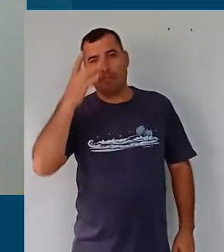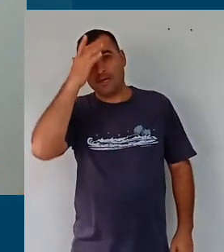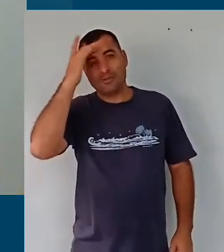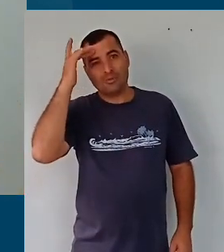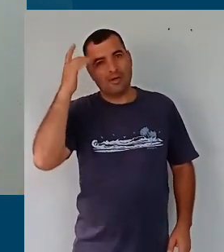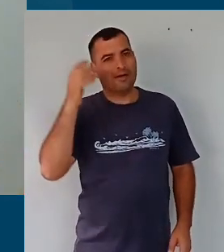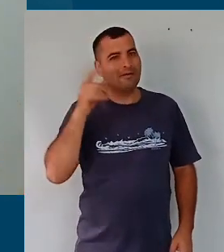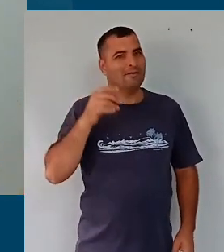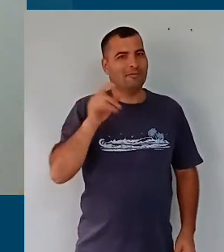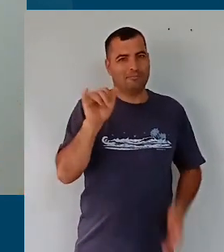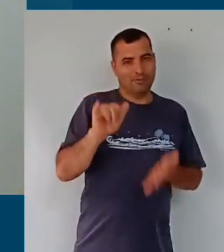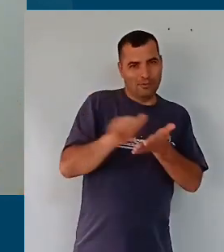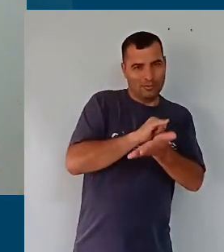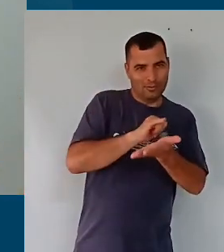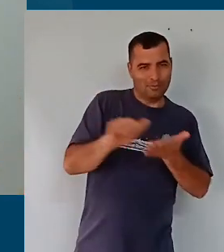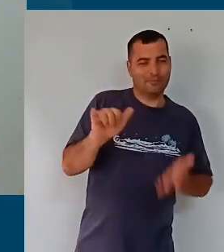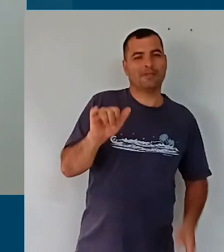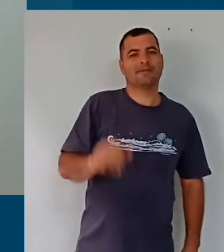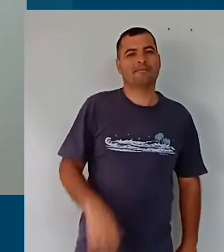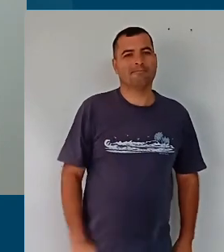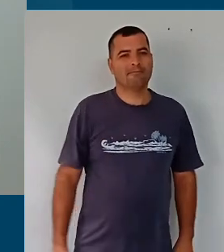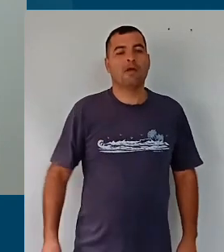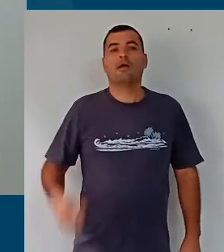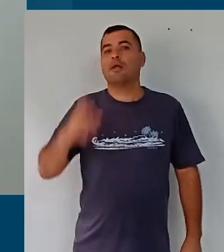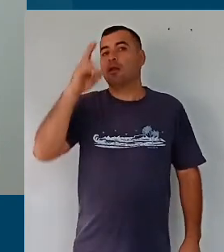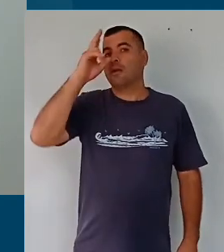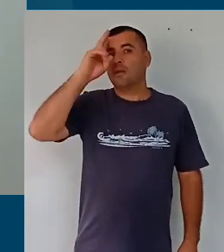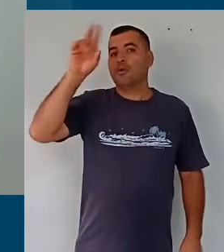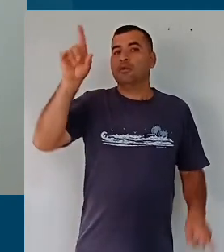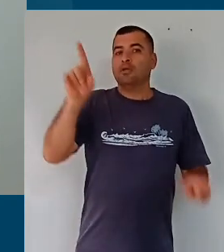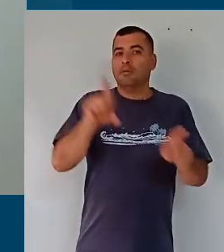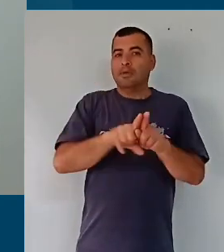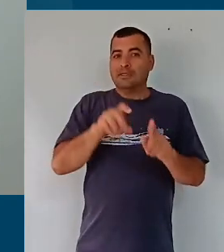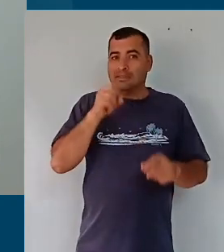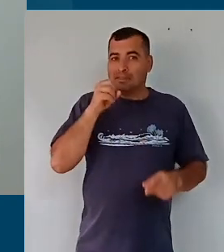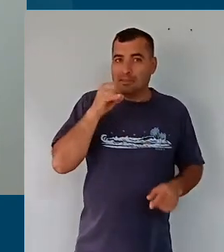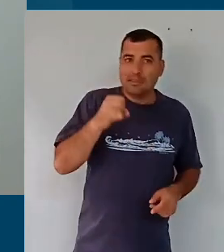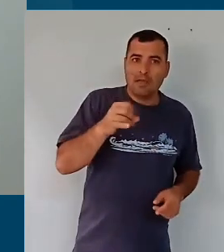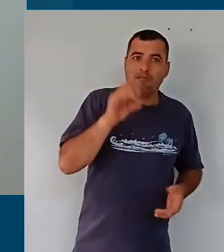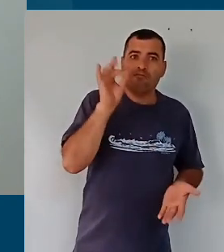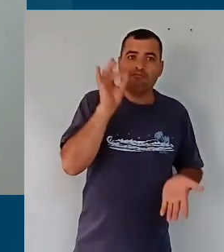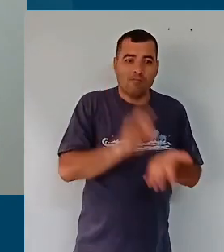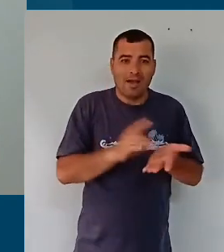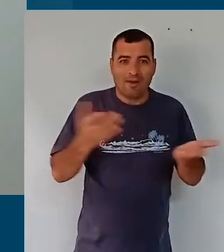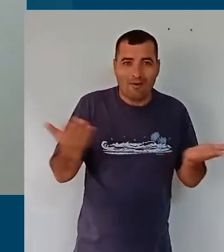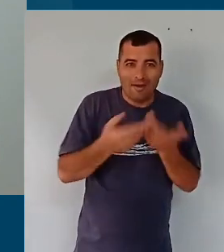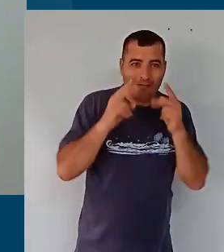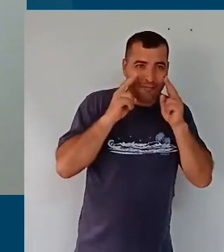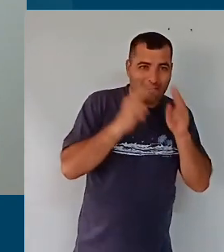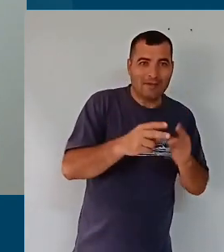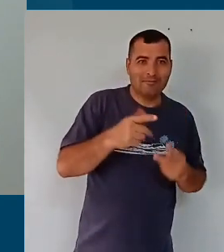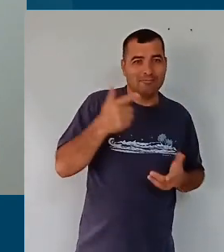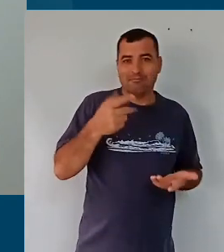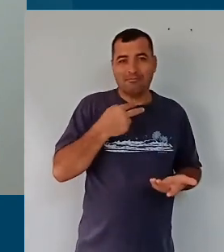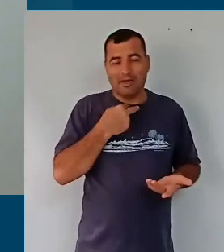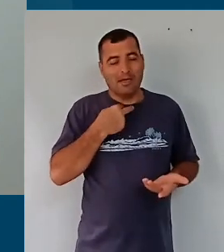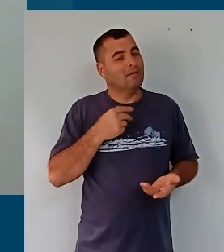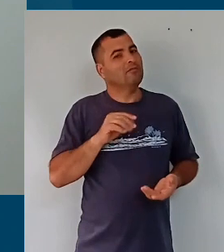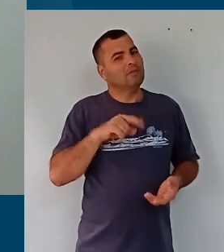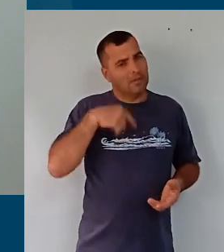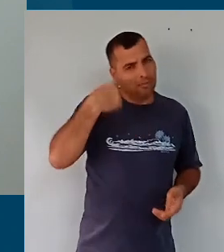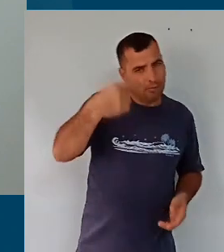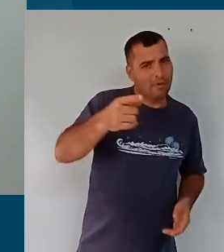nos acompanhando aqui pelo YouTube. Lembramos que quem não conseguir assistir ao vivo ou que queira rever as